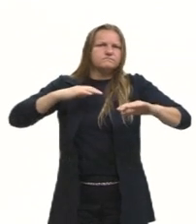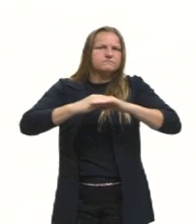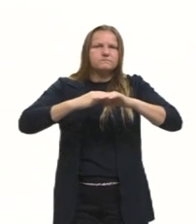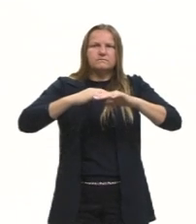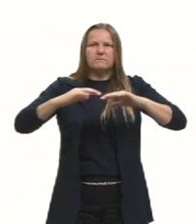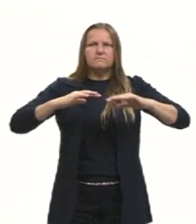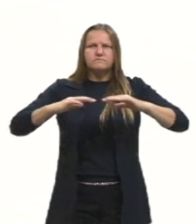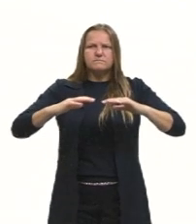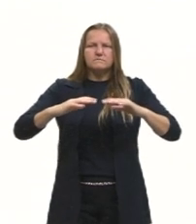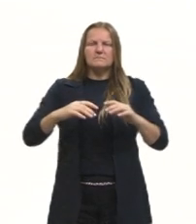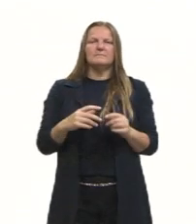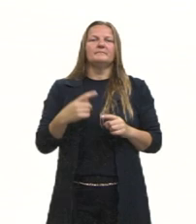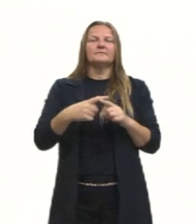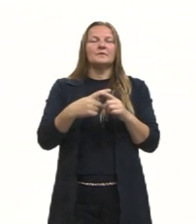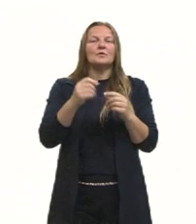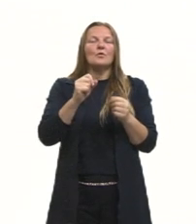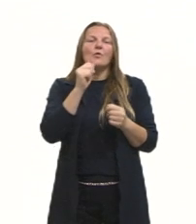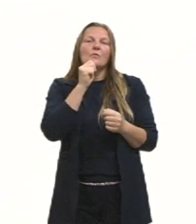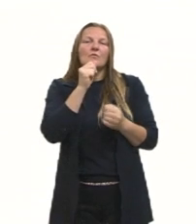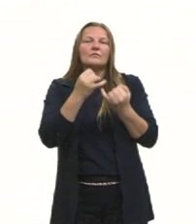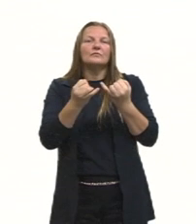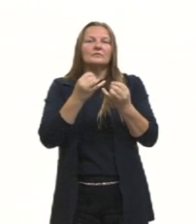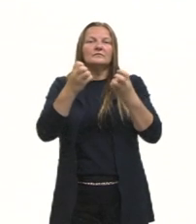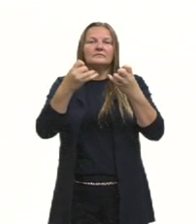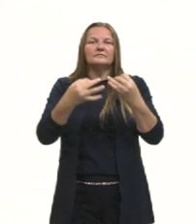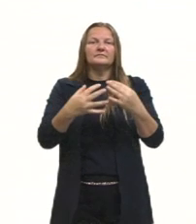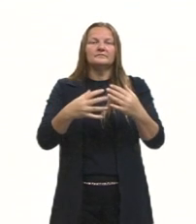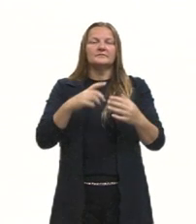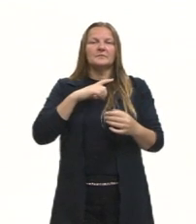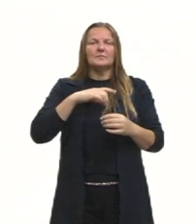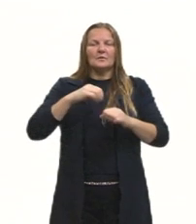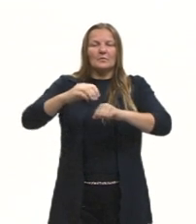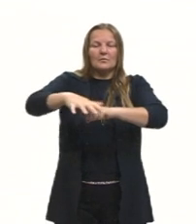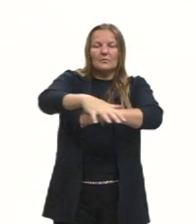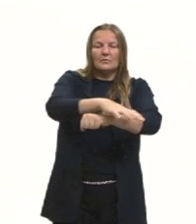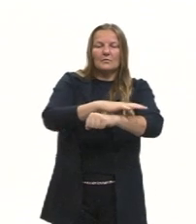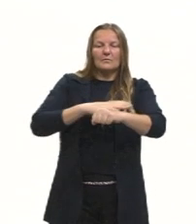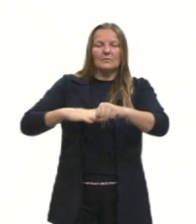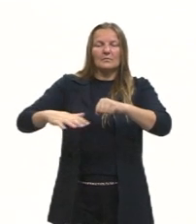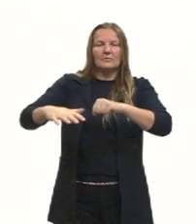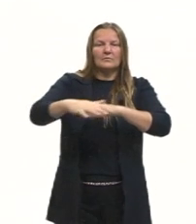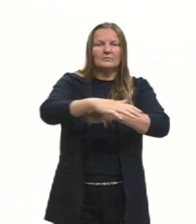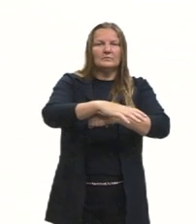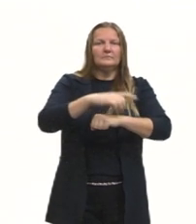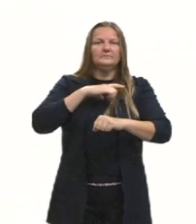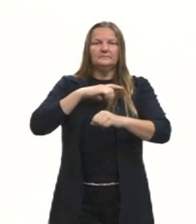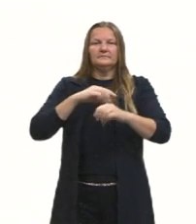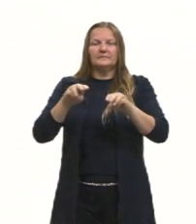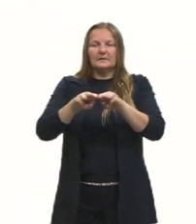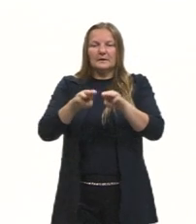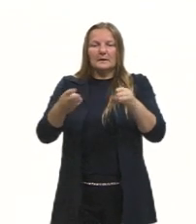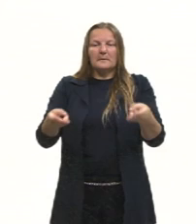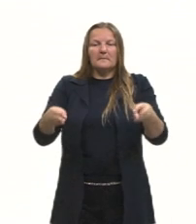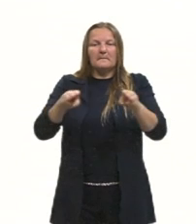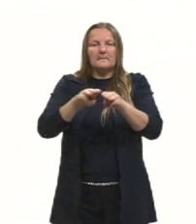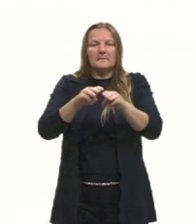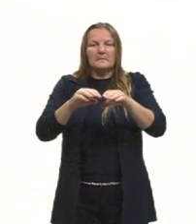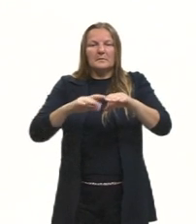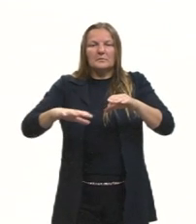continental, que, a exemplo dos arcos e ilhas, produzirá um arco magmático na borda continental,